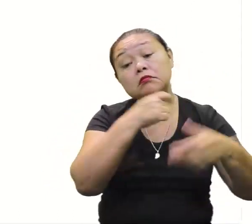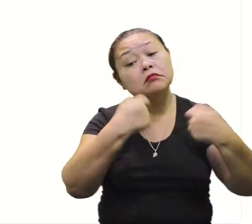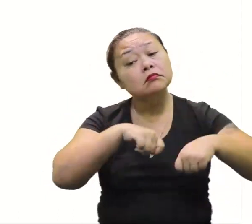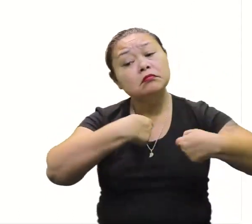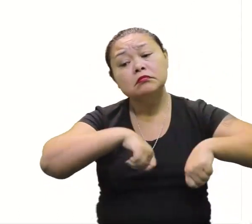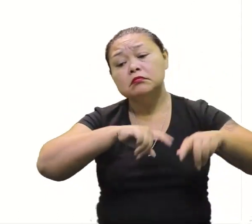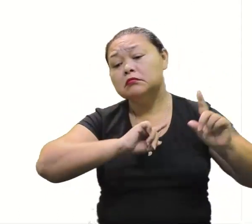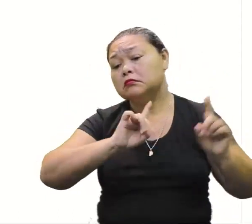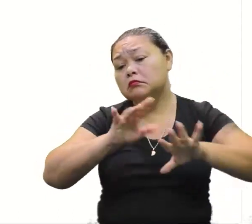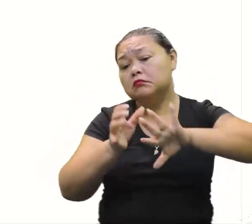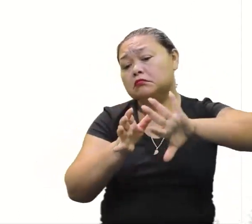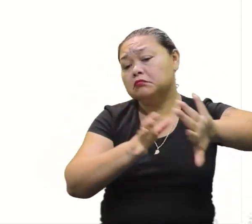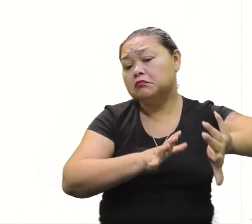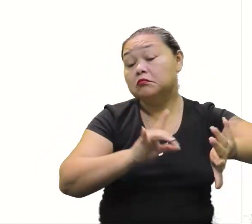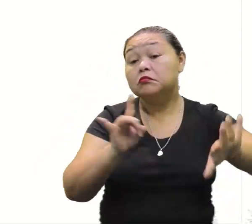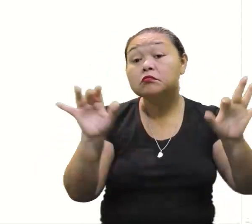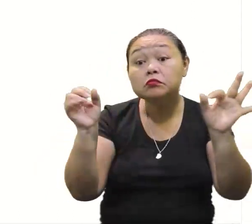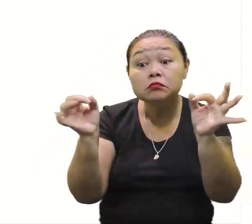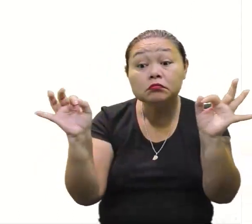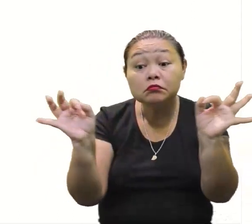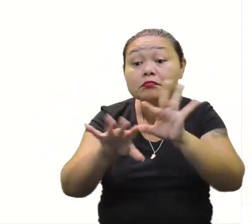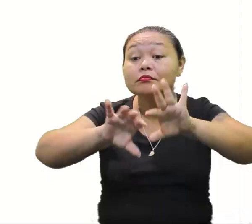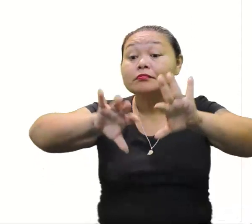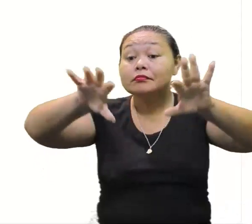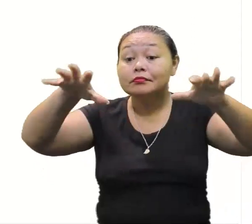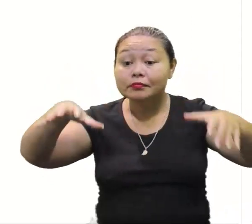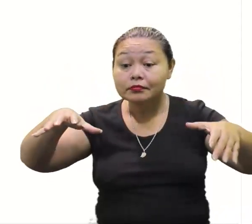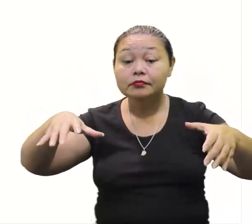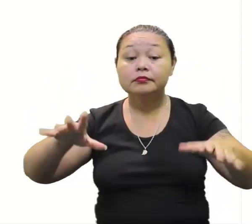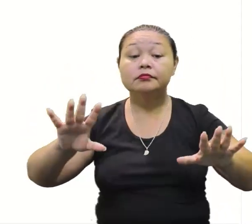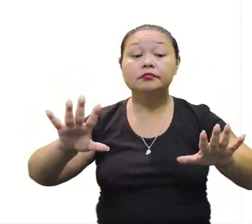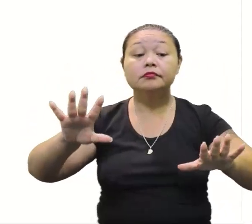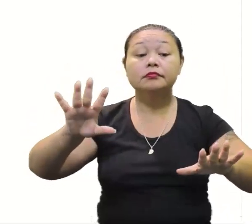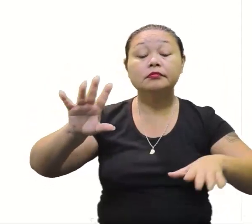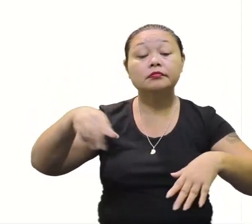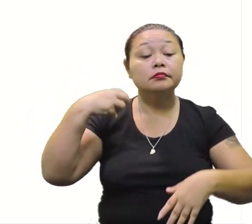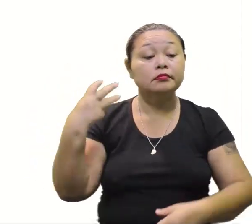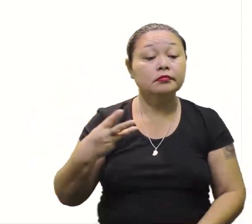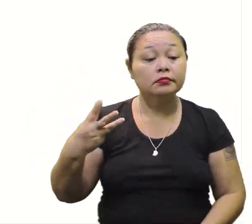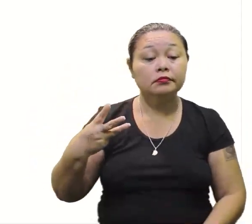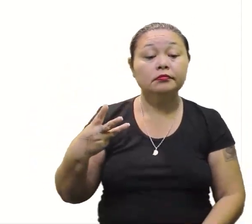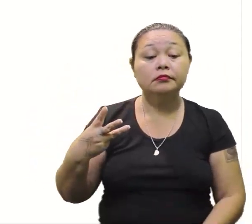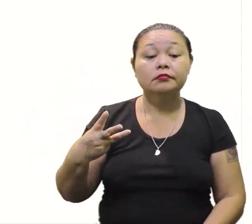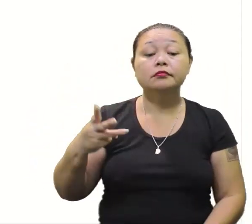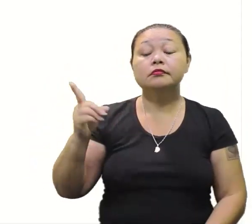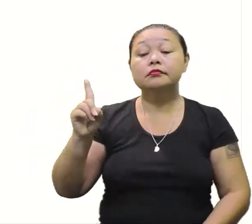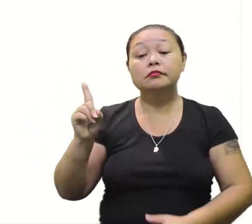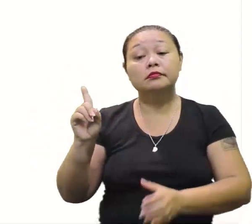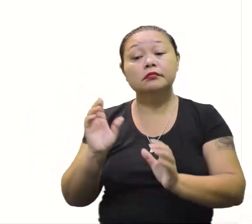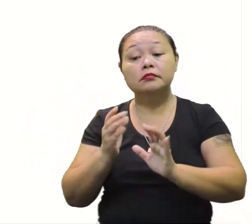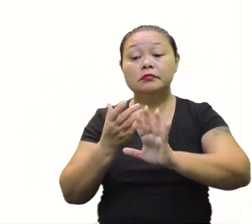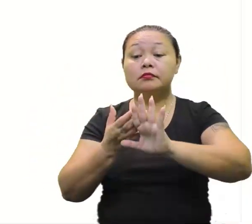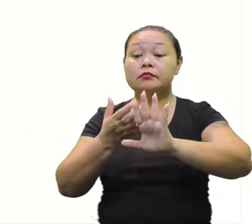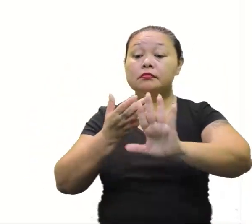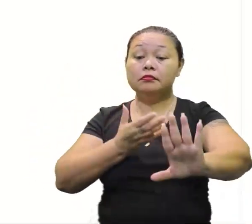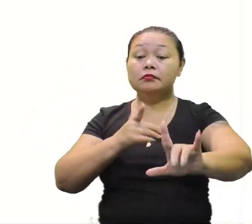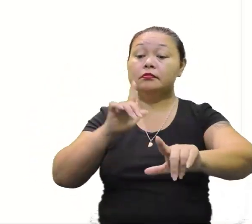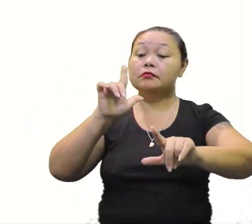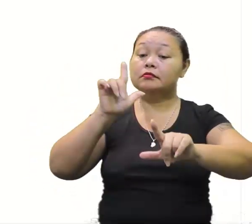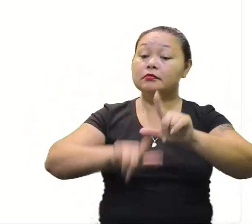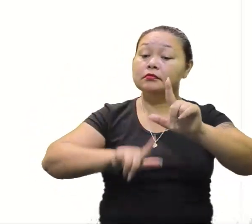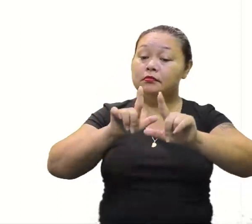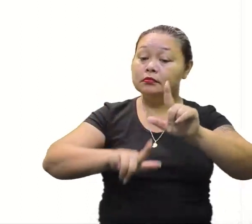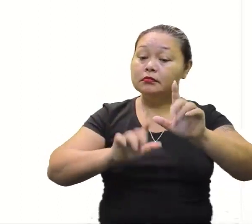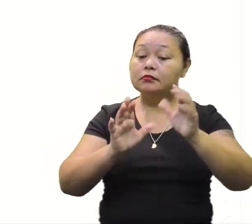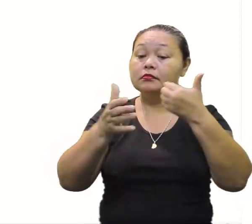precisa fazer essa separação. Os membros já estão bem resolvidos, né? Bem separados. Depois de resolver as operações, a gente isola, né? A nossa